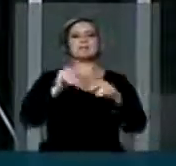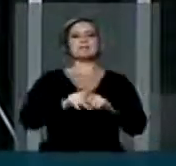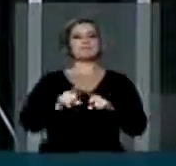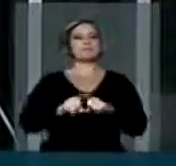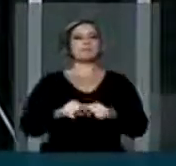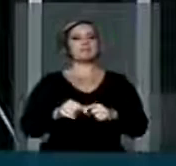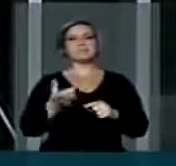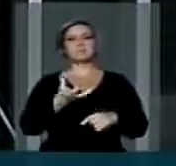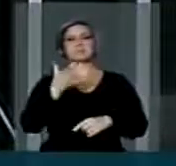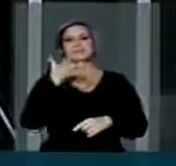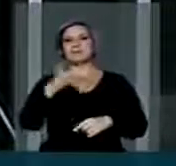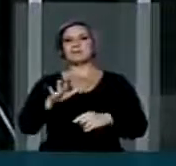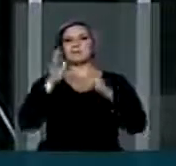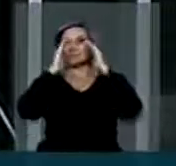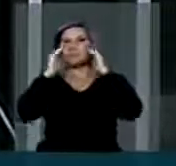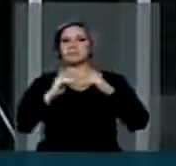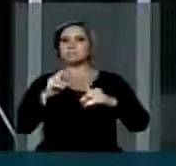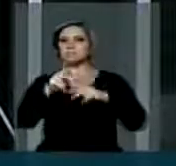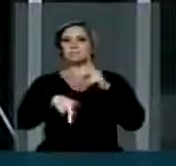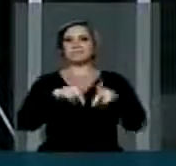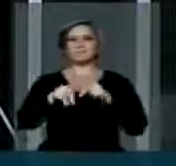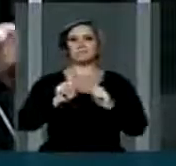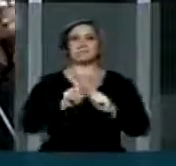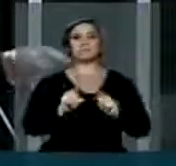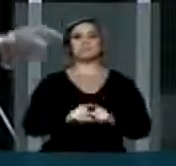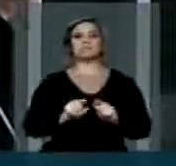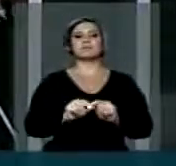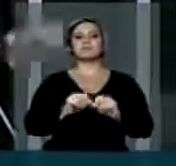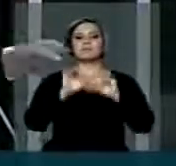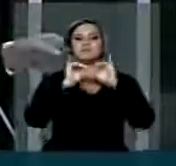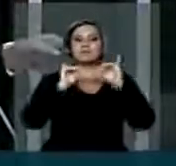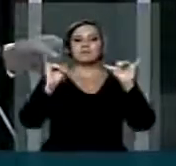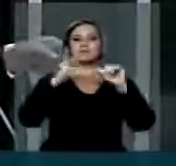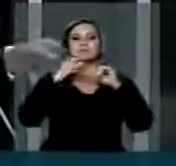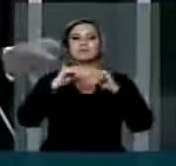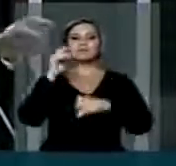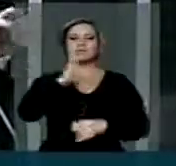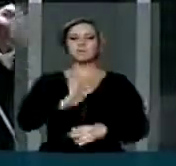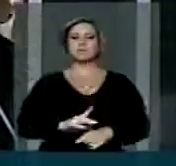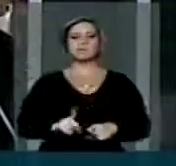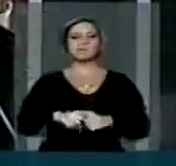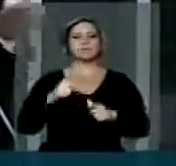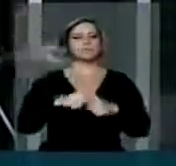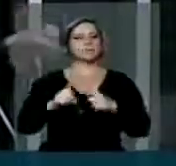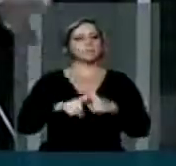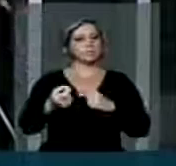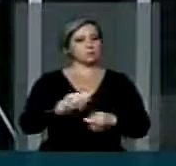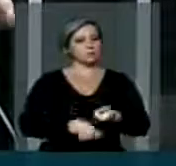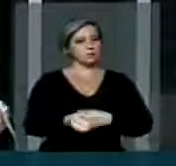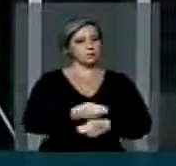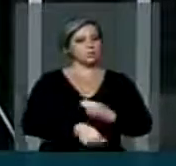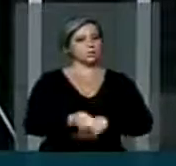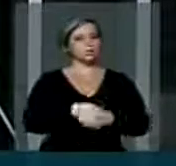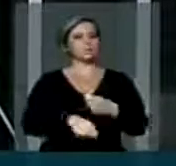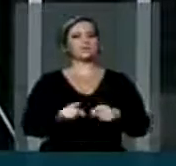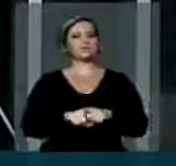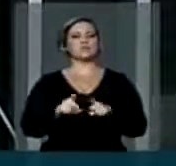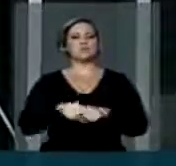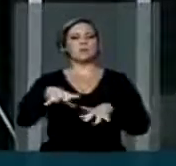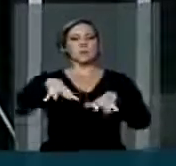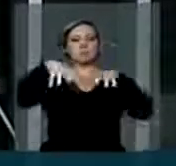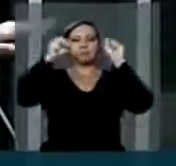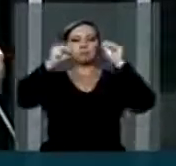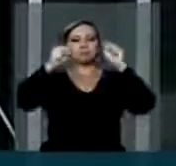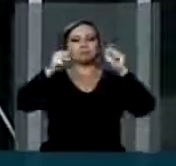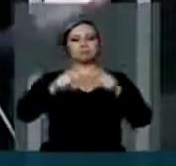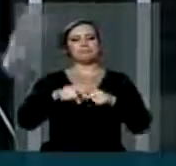faz respeitar. E ao não se fazer respeitar, está dizendo para o país que a situação econômica, em contos e contos, é apagão de um